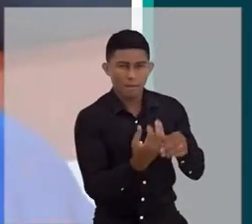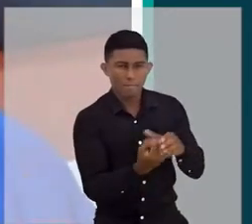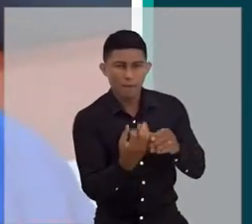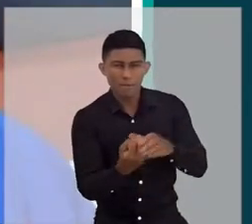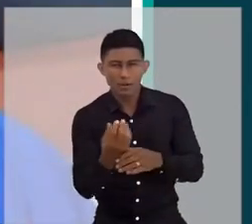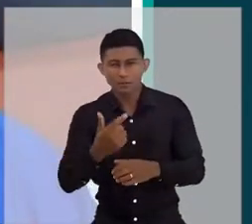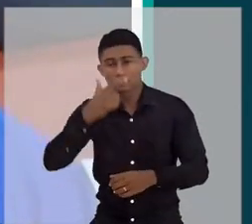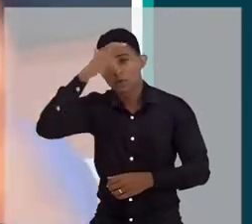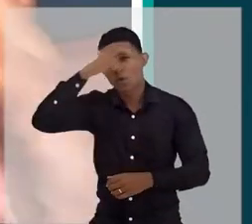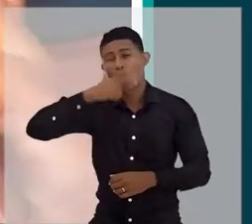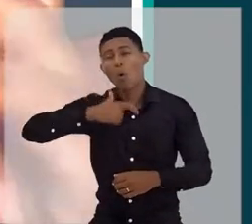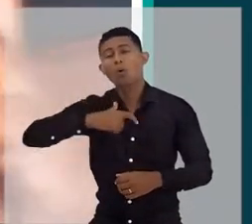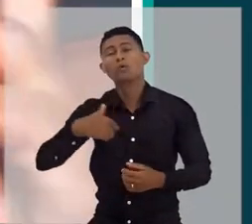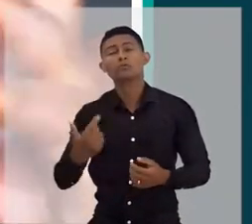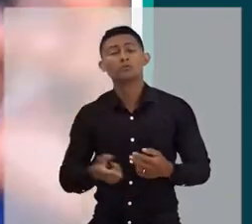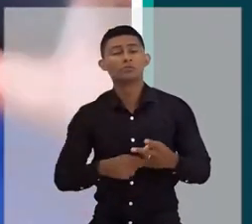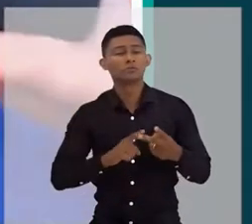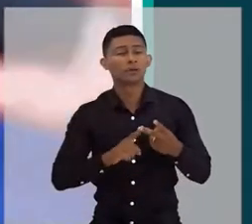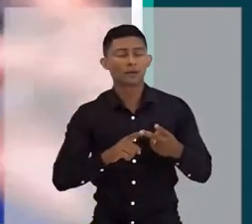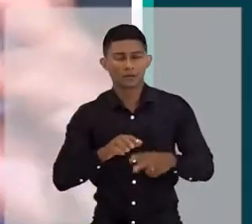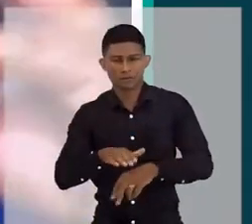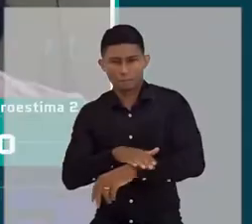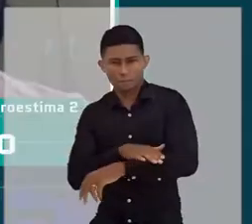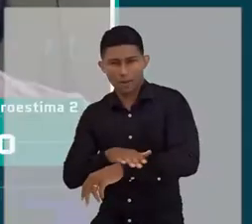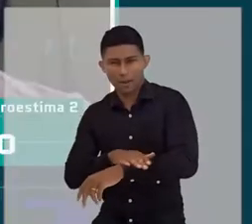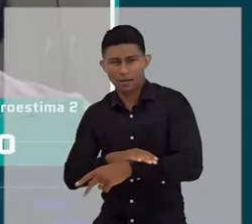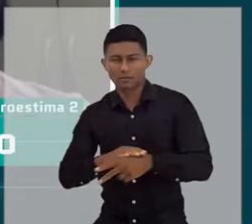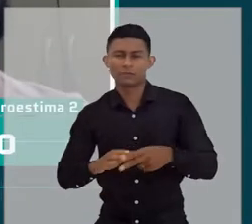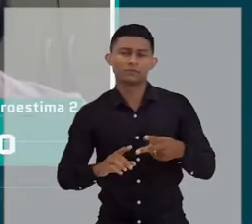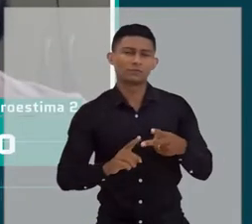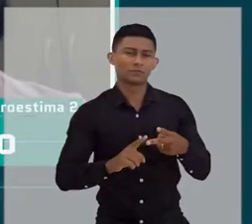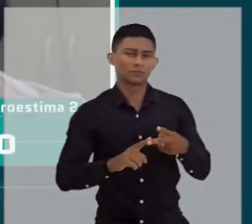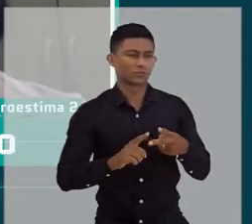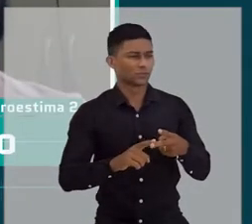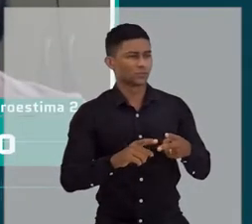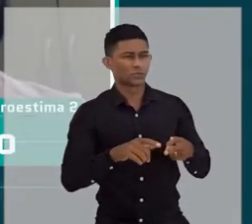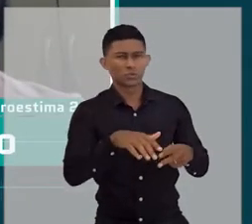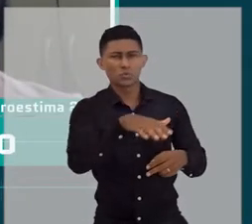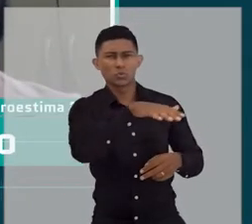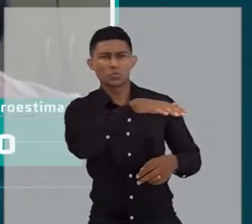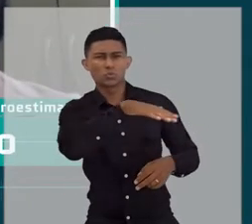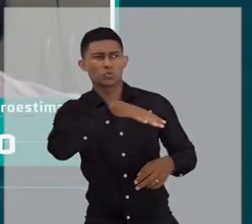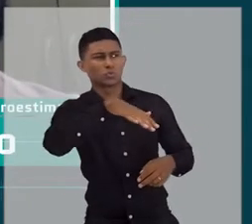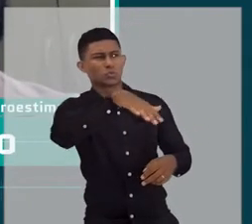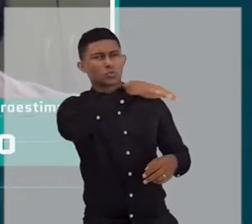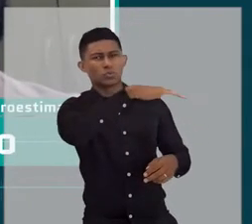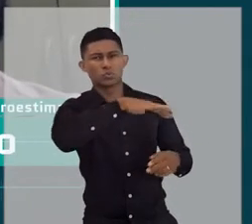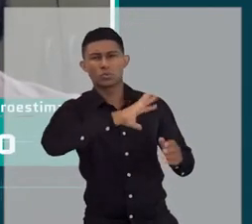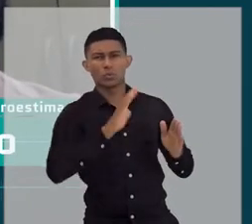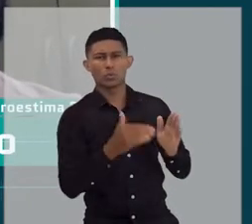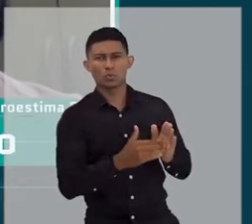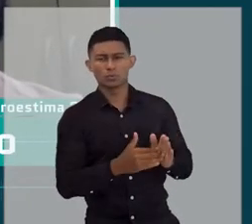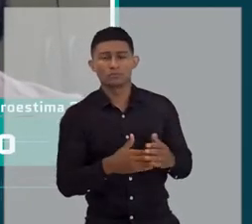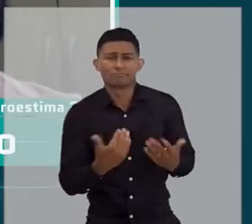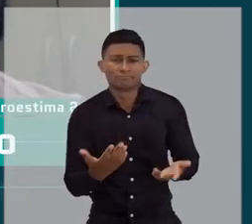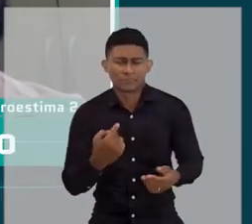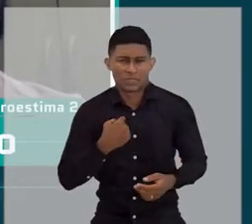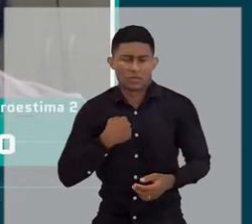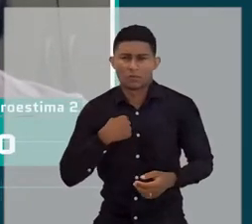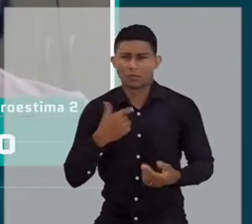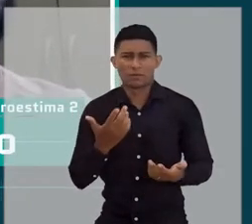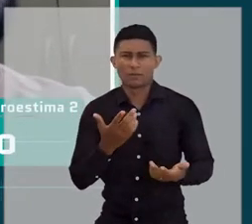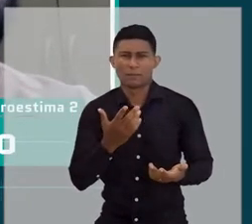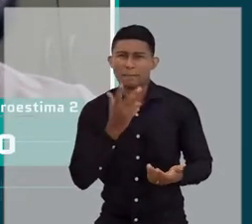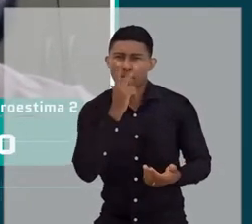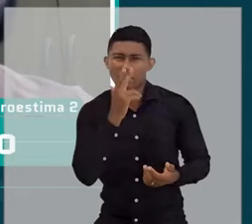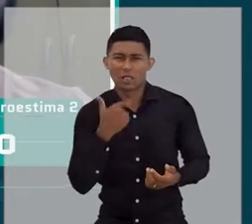do rosto, a pele, a tonalidade de pele, tudo isso, eu não, e eu não quero